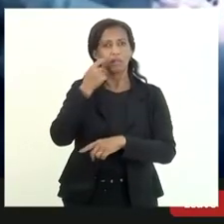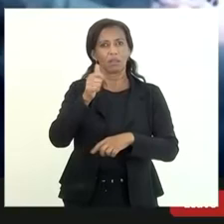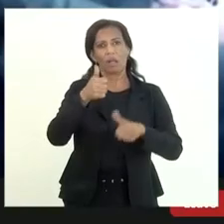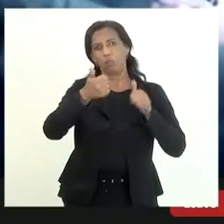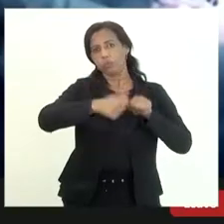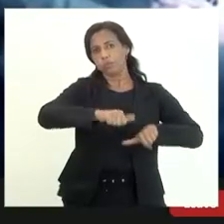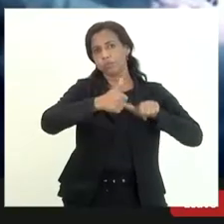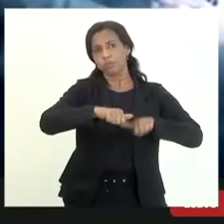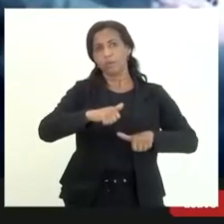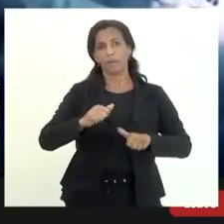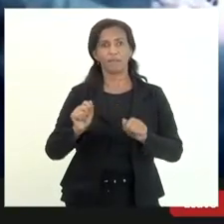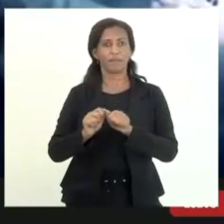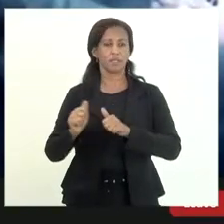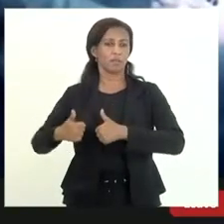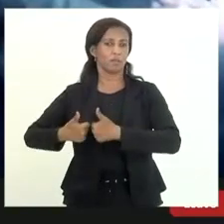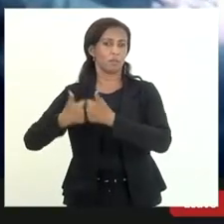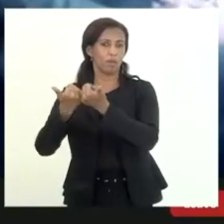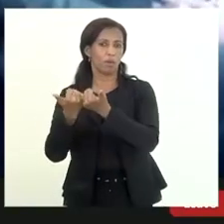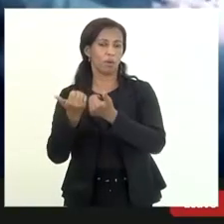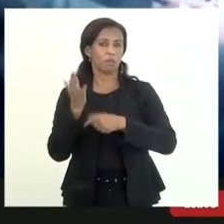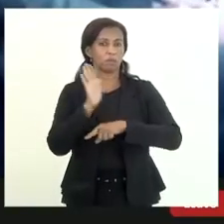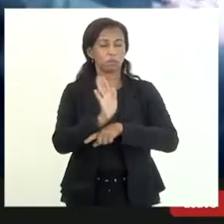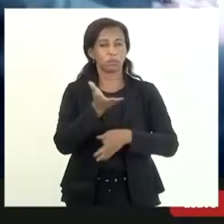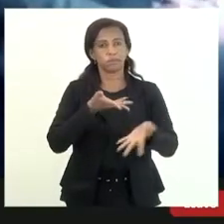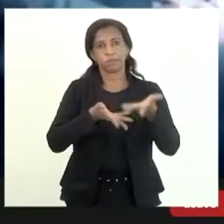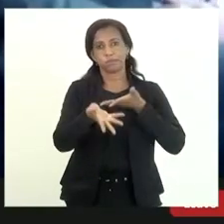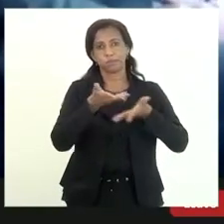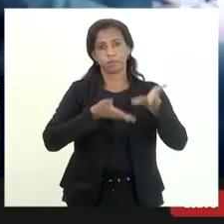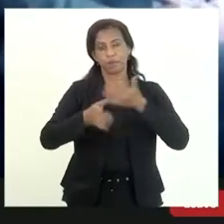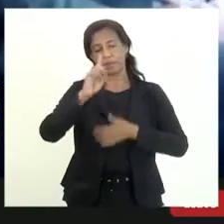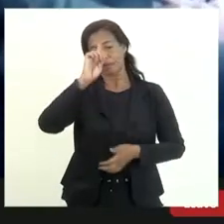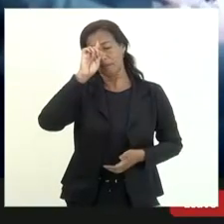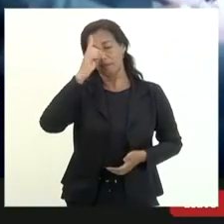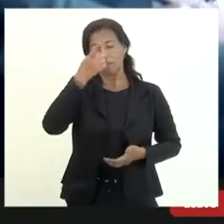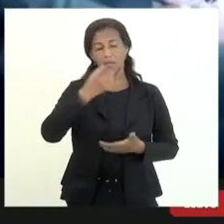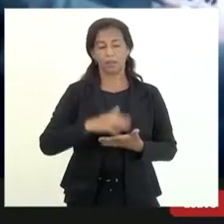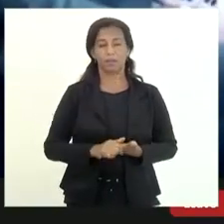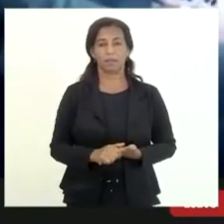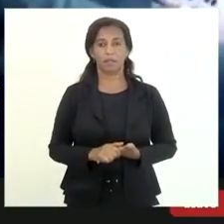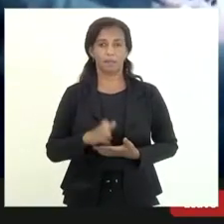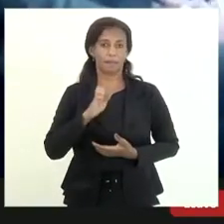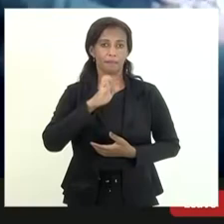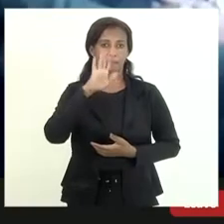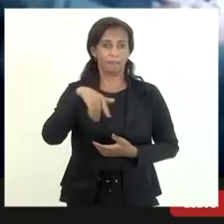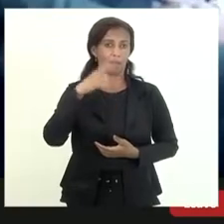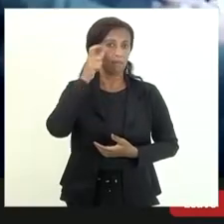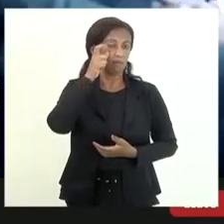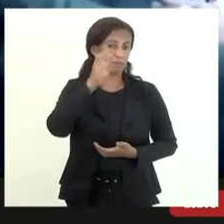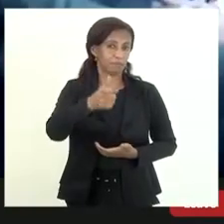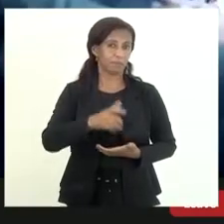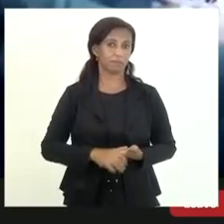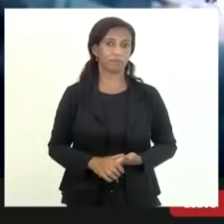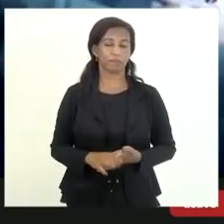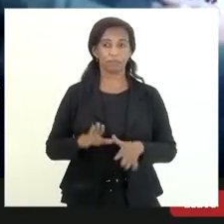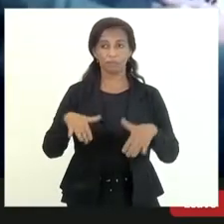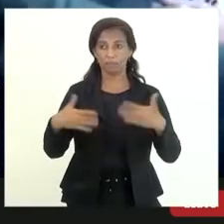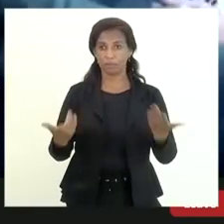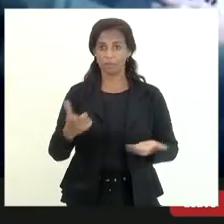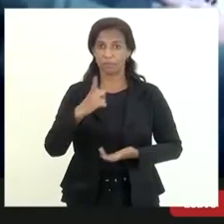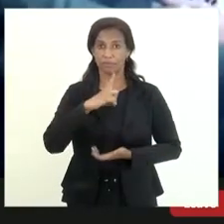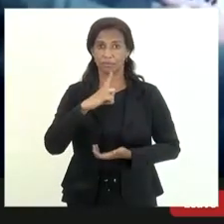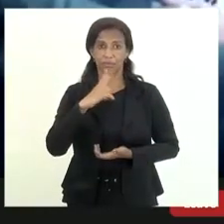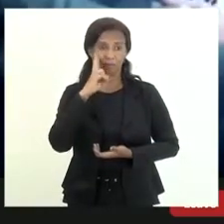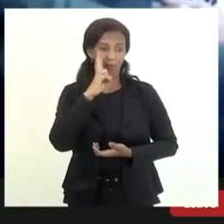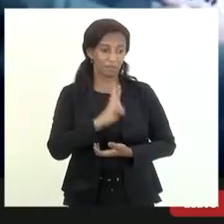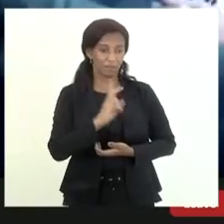melhor aqui para colaborar com essa ideia que é uma ideia bem interessante óbvio que temos que